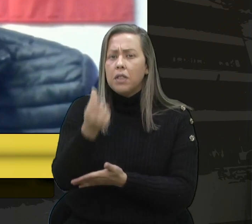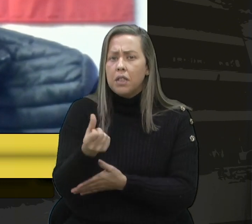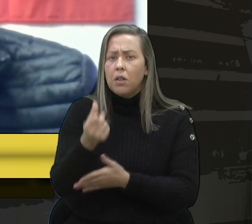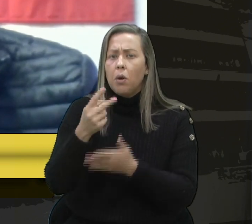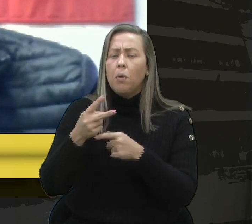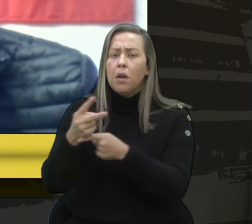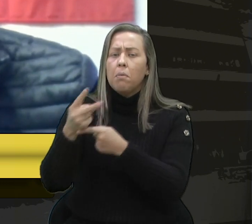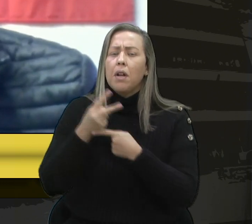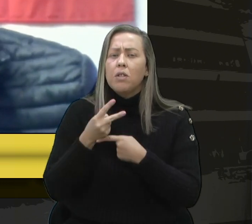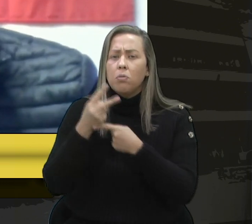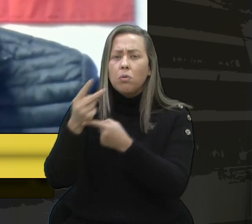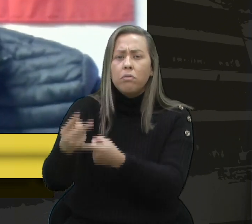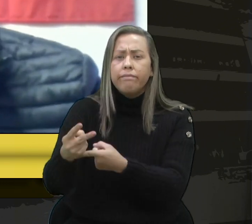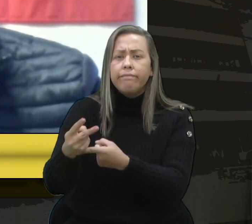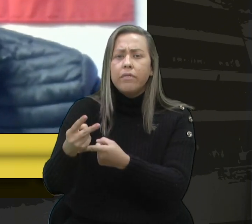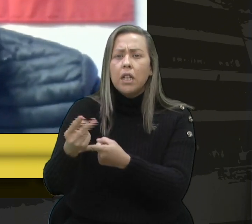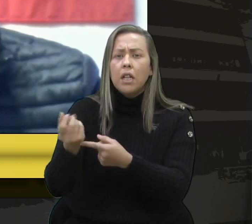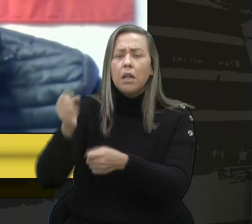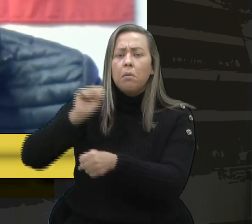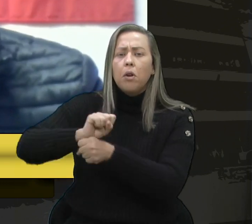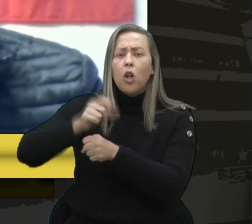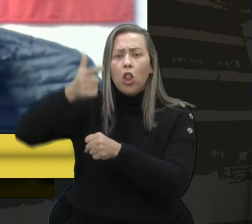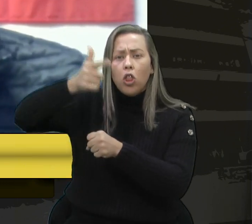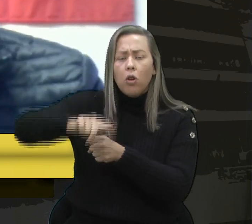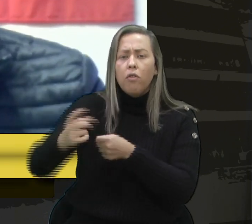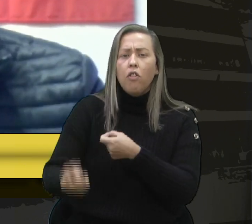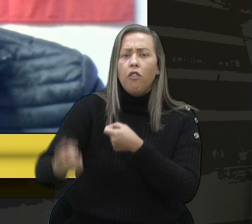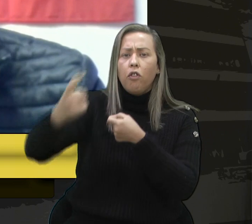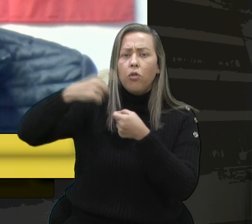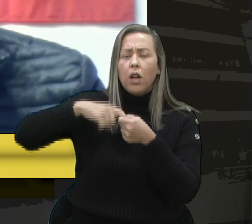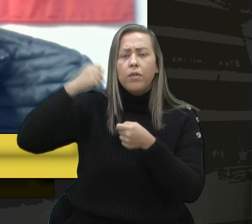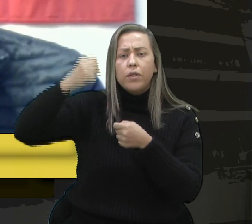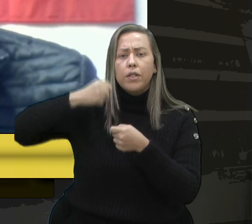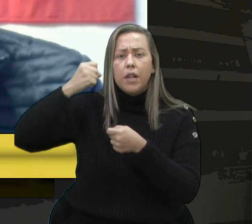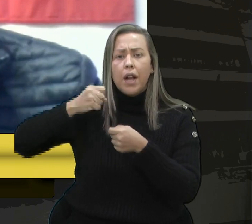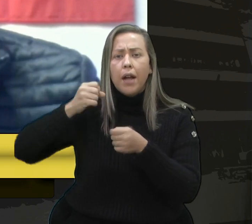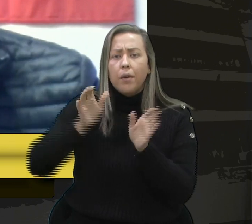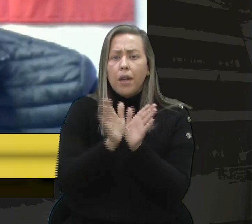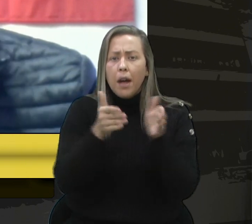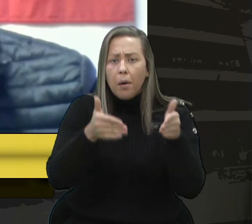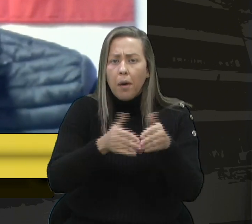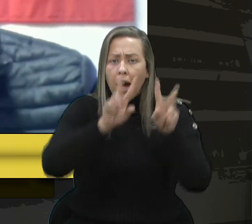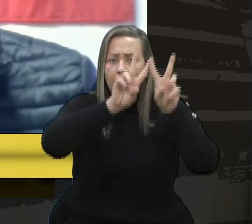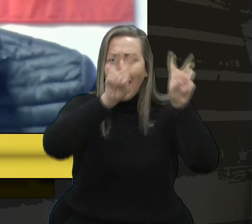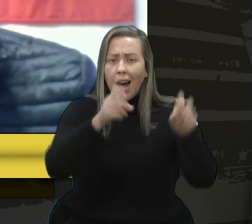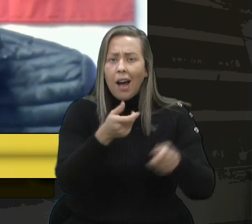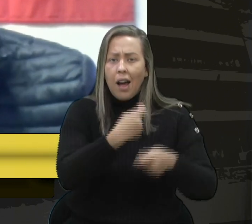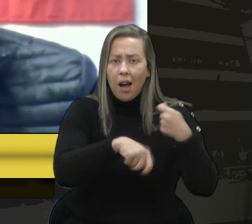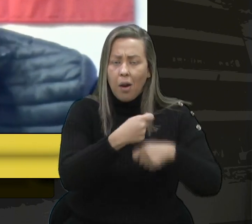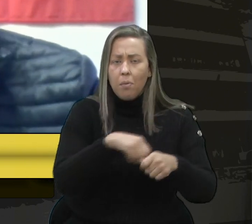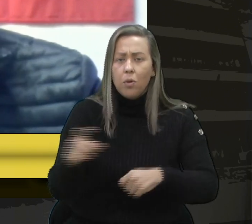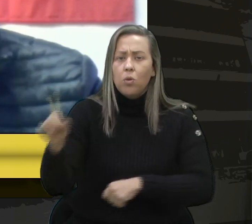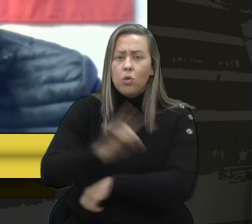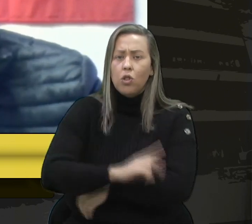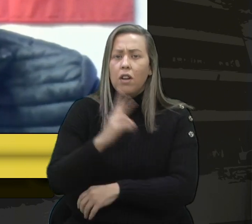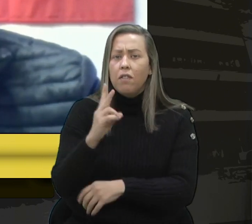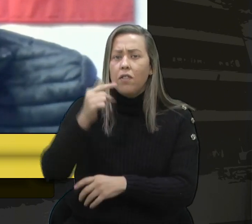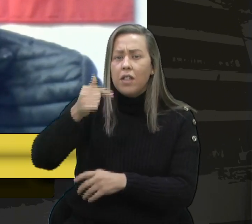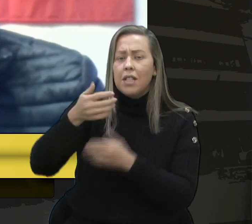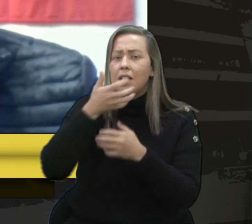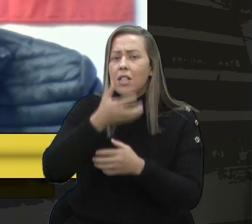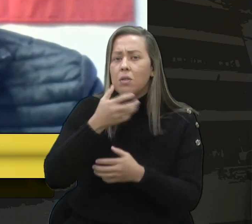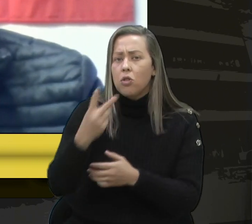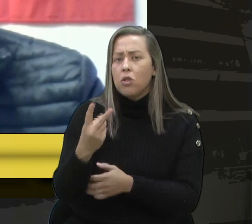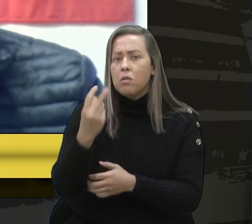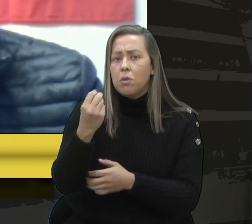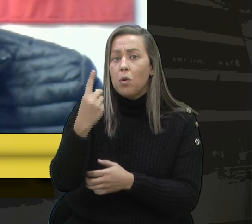empréstimo retroprocedeu e teve que novamente voltar ao Senado e passar pela Comissão de Assuntos Econômicos. No dia 27 de dezembro